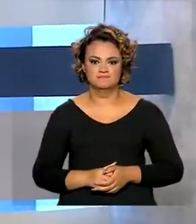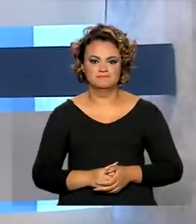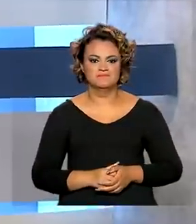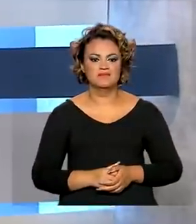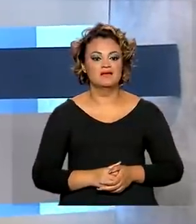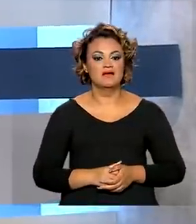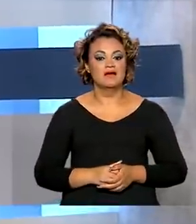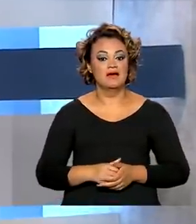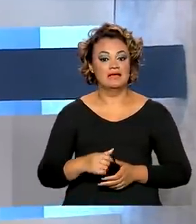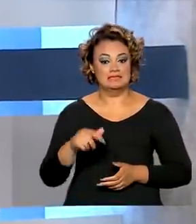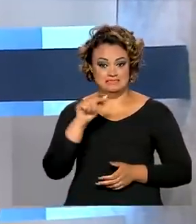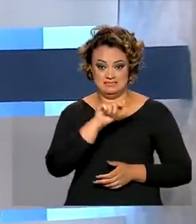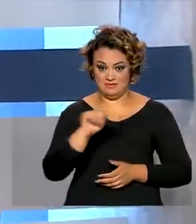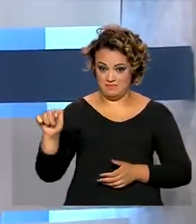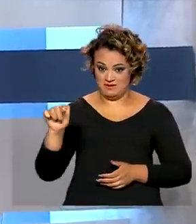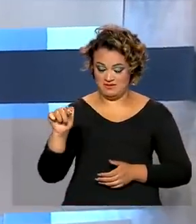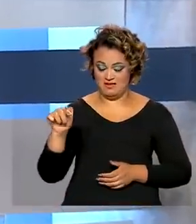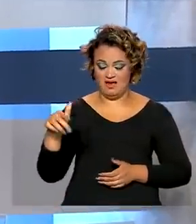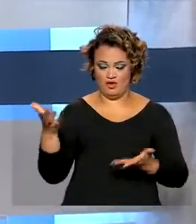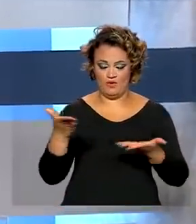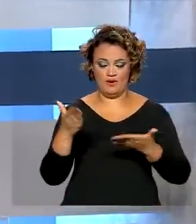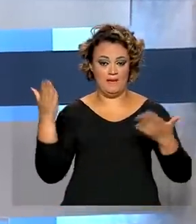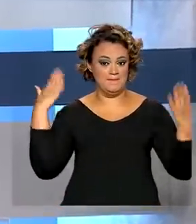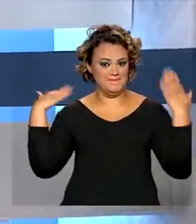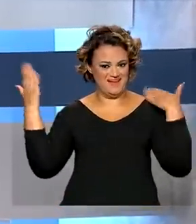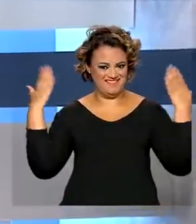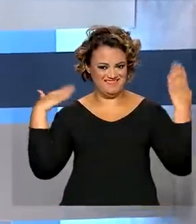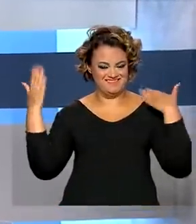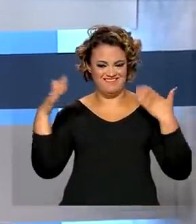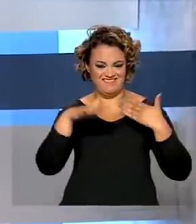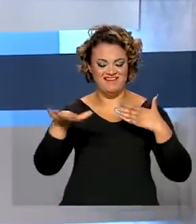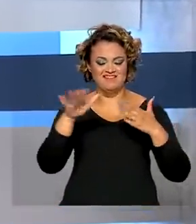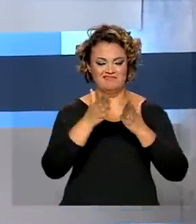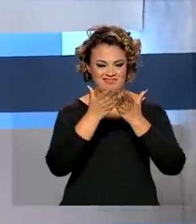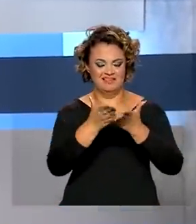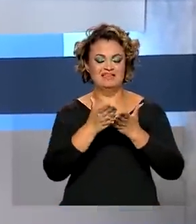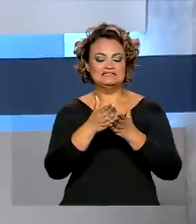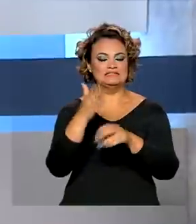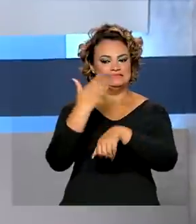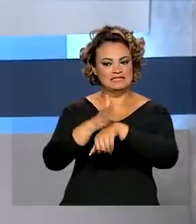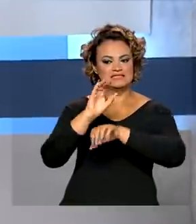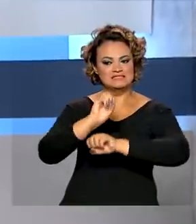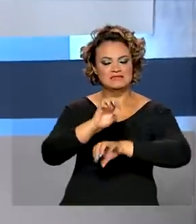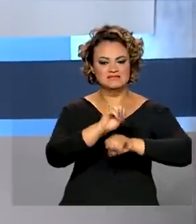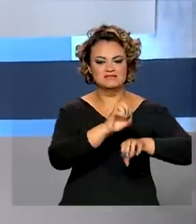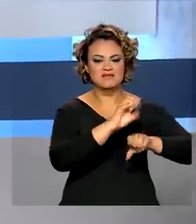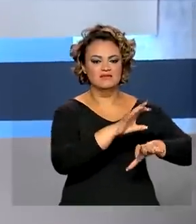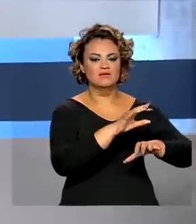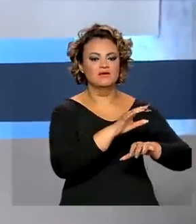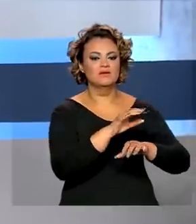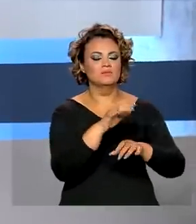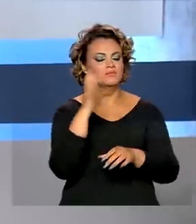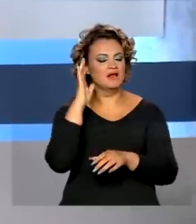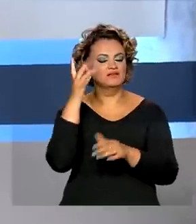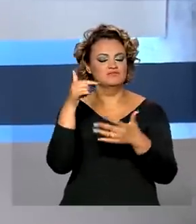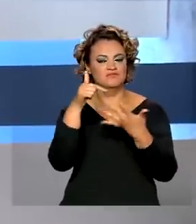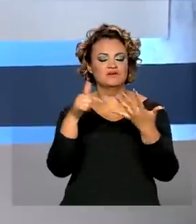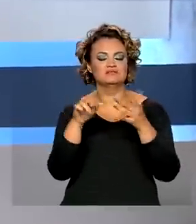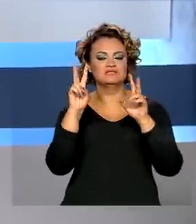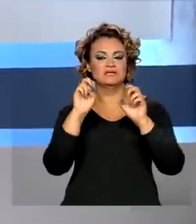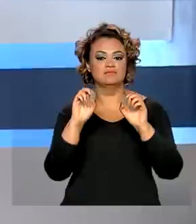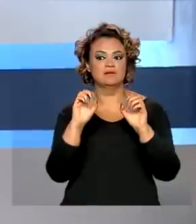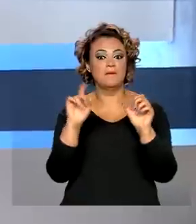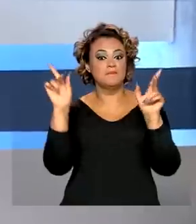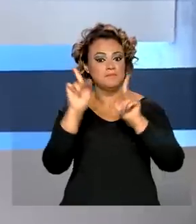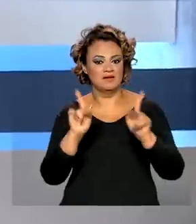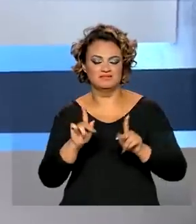Durante toda a semana, a Marinha promove treinamentos especiais para atender às operações de paz da ONU. No Rio de